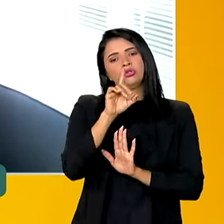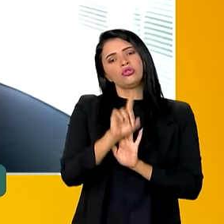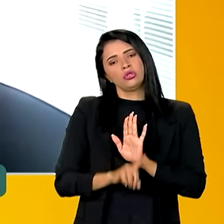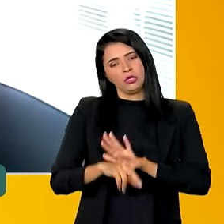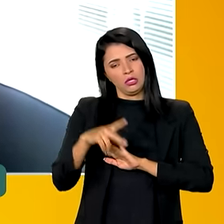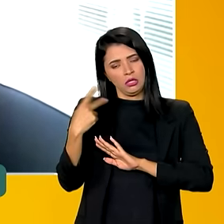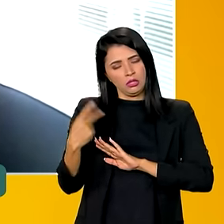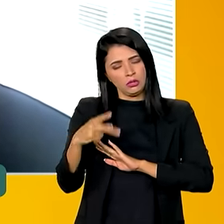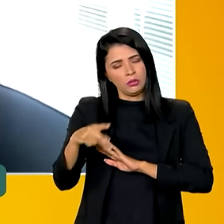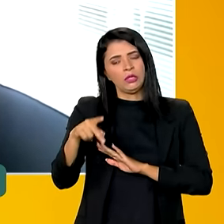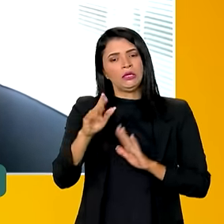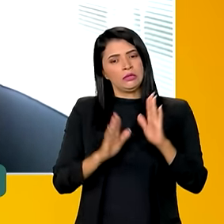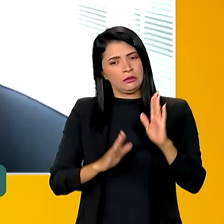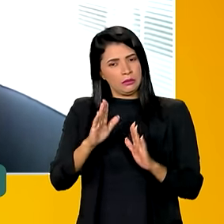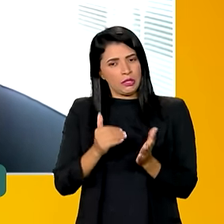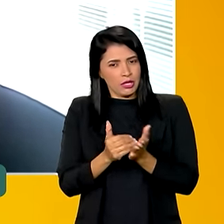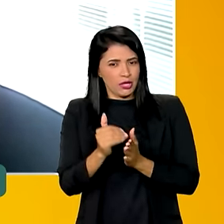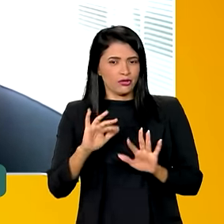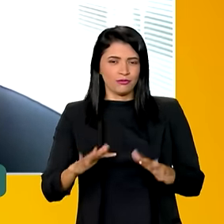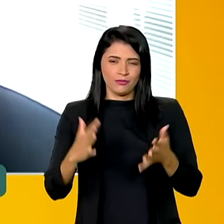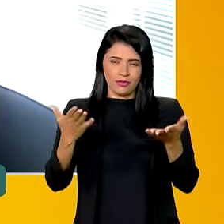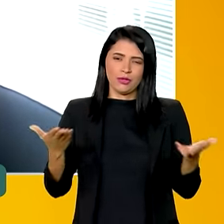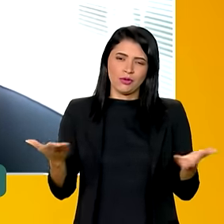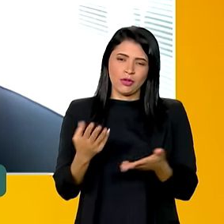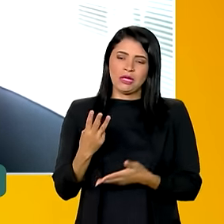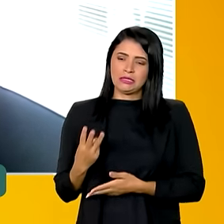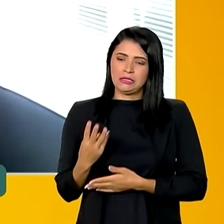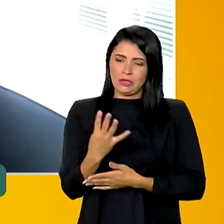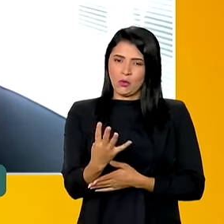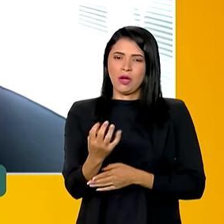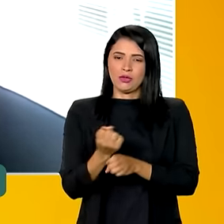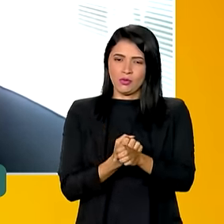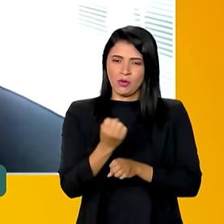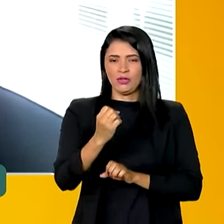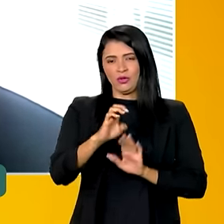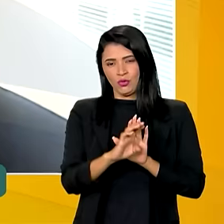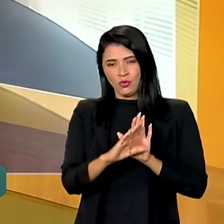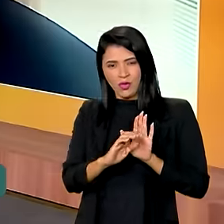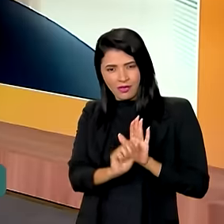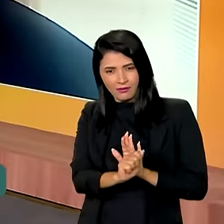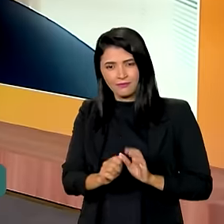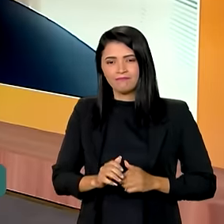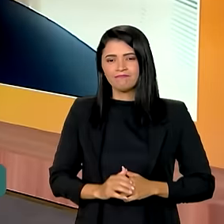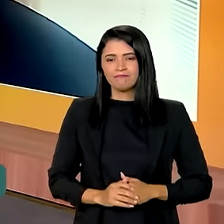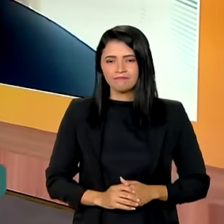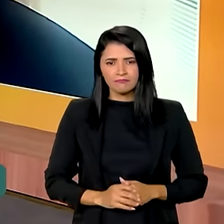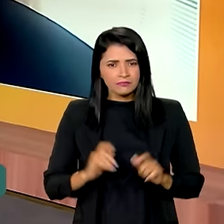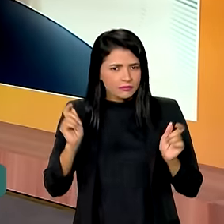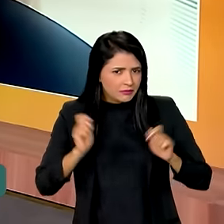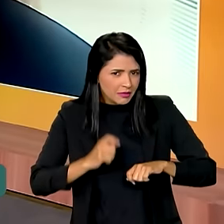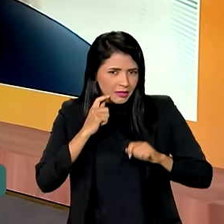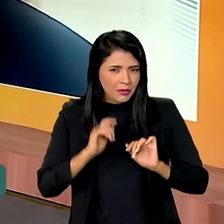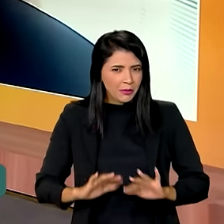direitos nesse período que comemoramos agora, os 34 anos do Estatuto. Então, podemos comemorar avanços que podemos